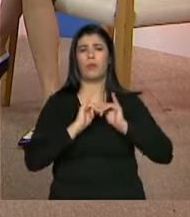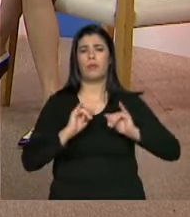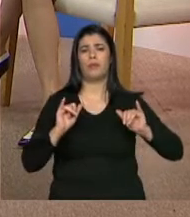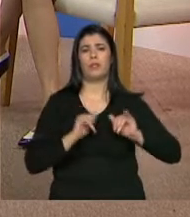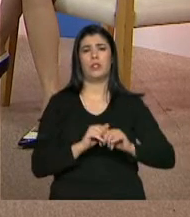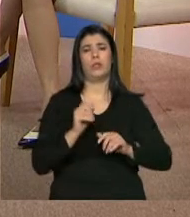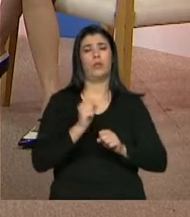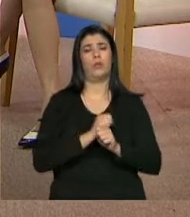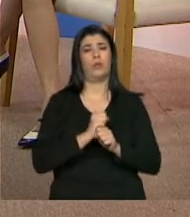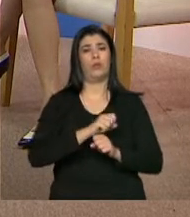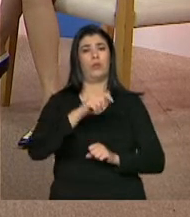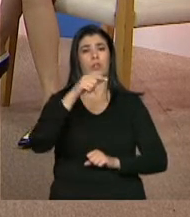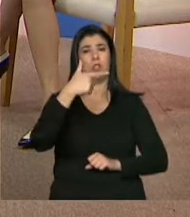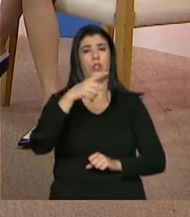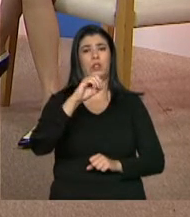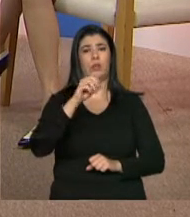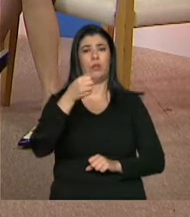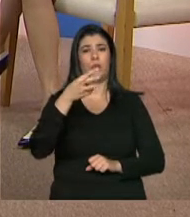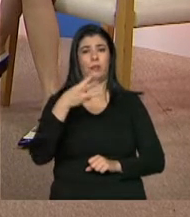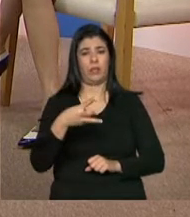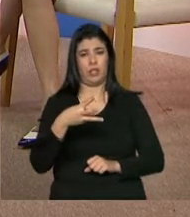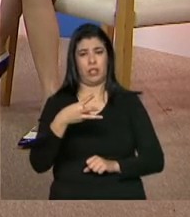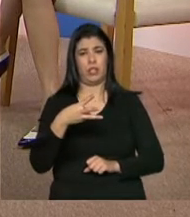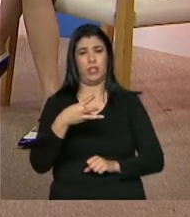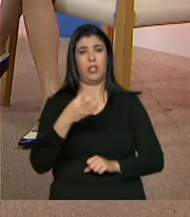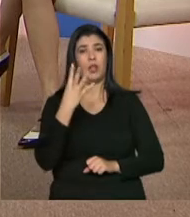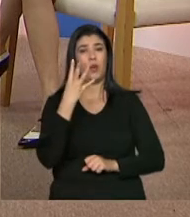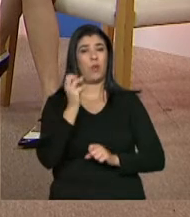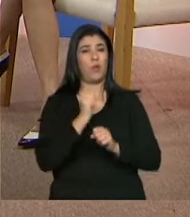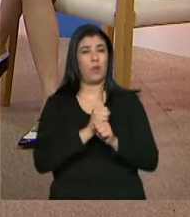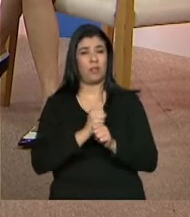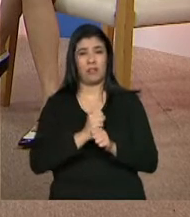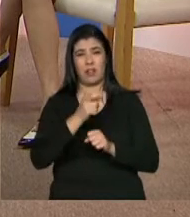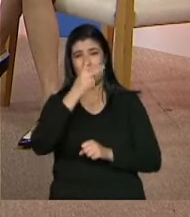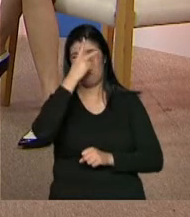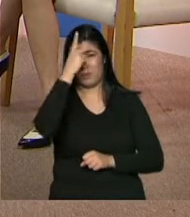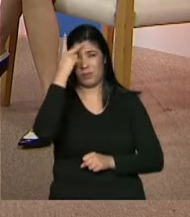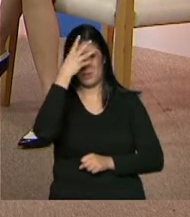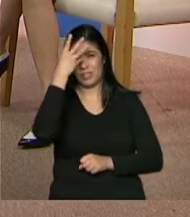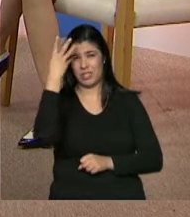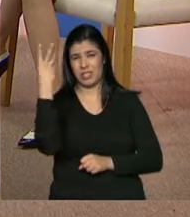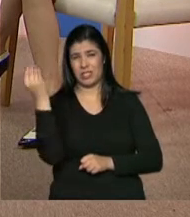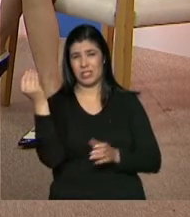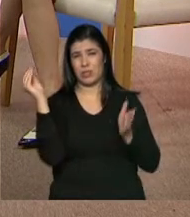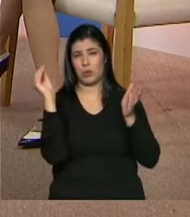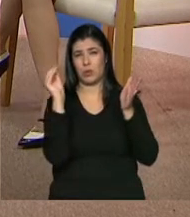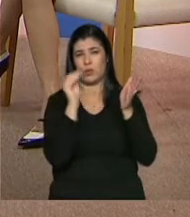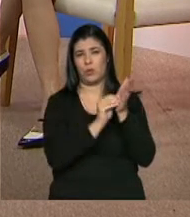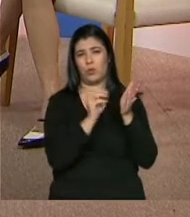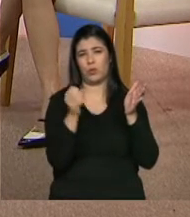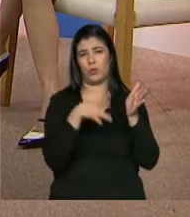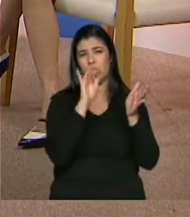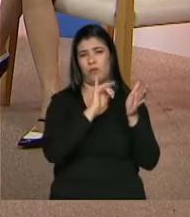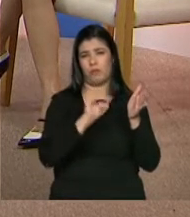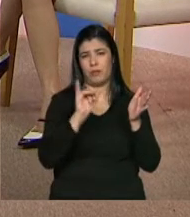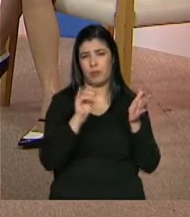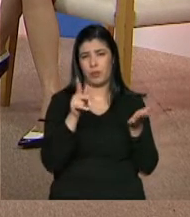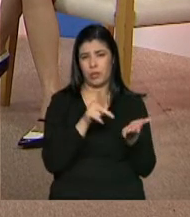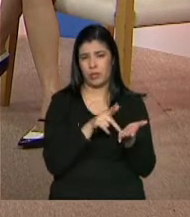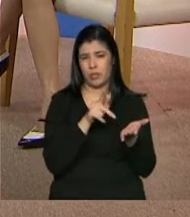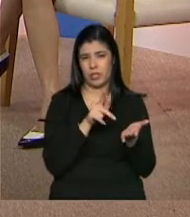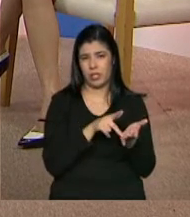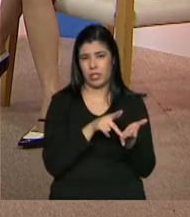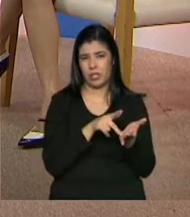sim, uma medida do cadastro mesmo. Depois de quatro anos sem atualização, a gente corta aquela pessoa do cadastro. Exclui do